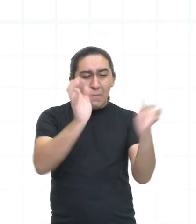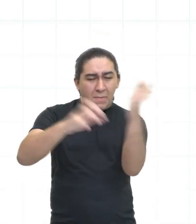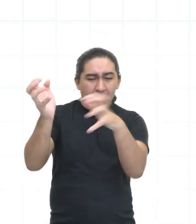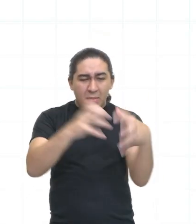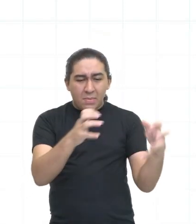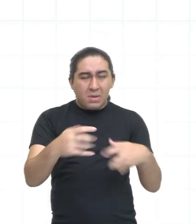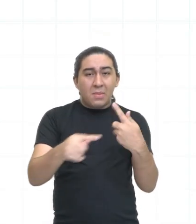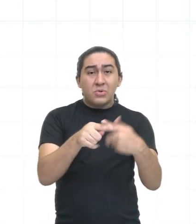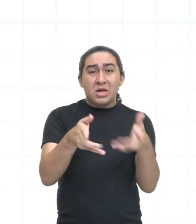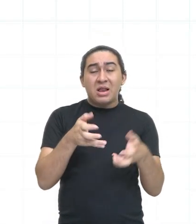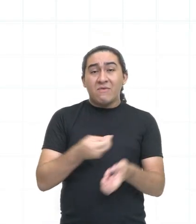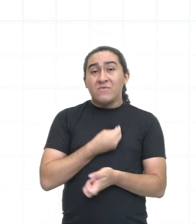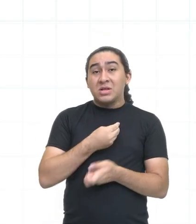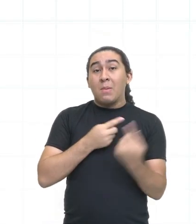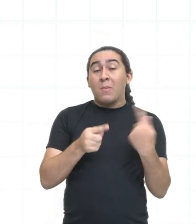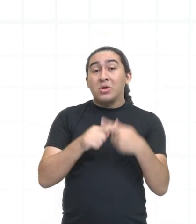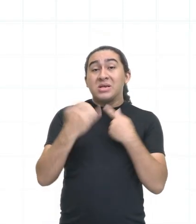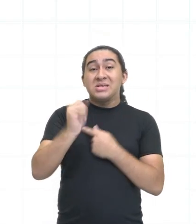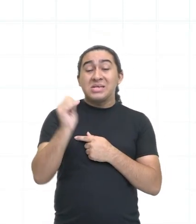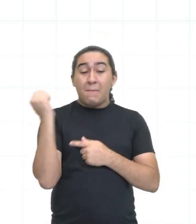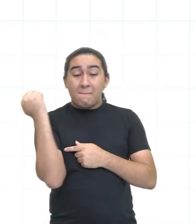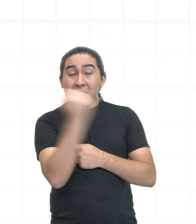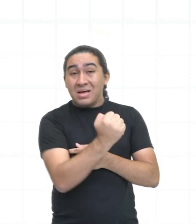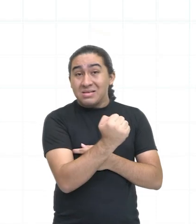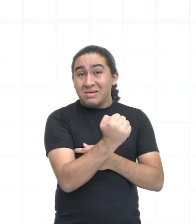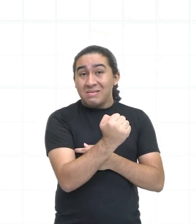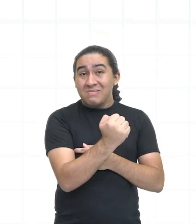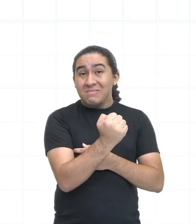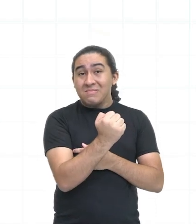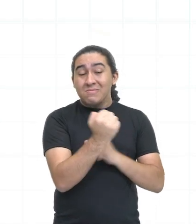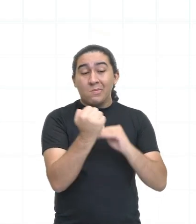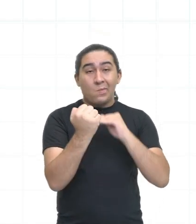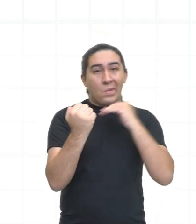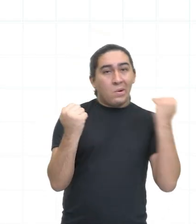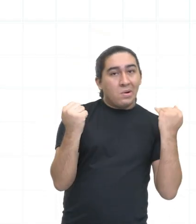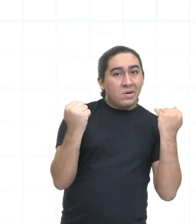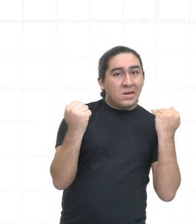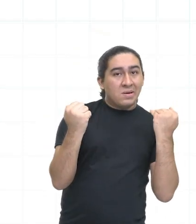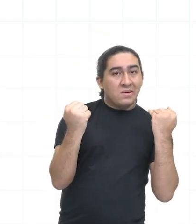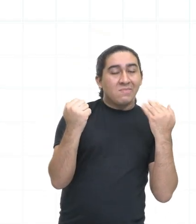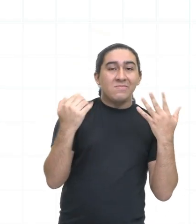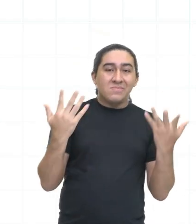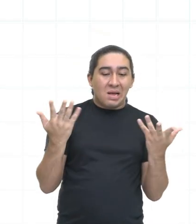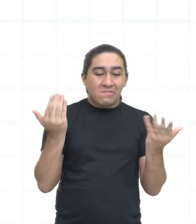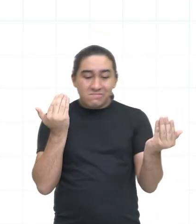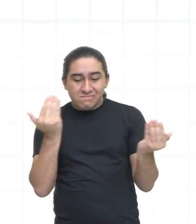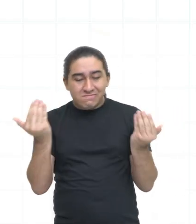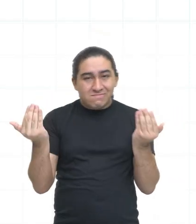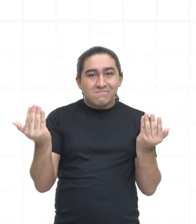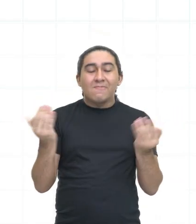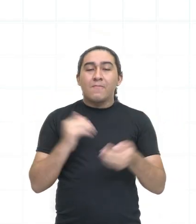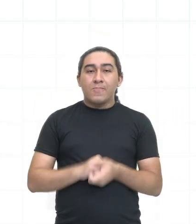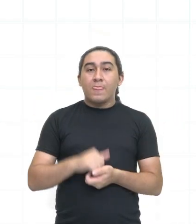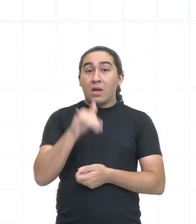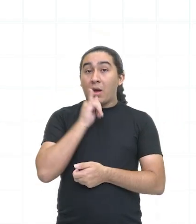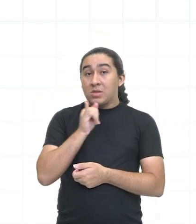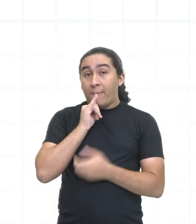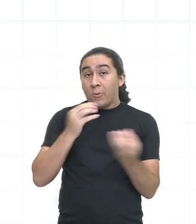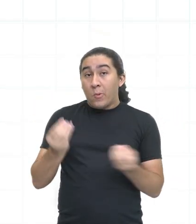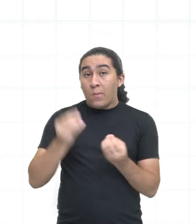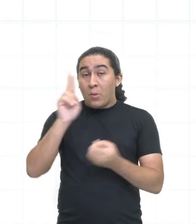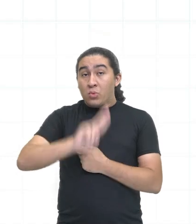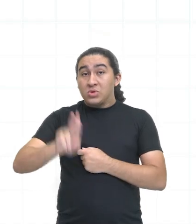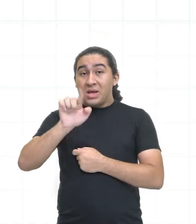para se manter vivo. Porque quem não matava, morria. Tá bom? Então, aqui você tem um exemplo de como era